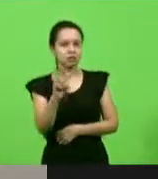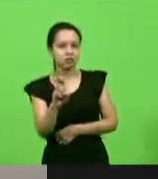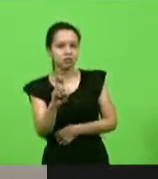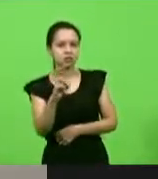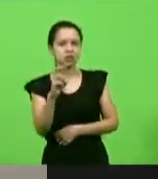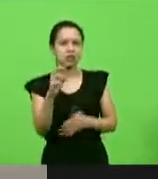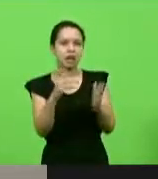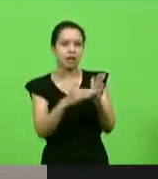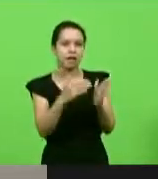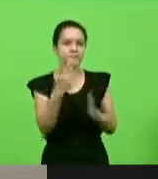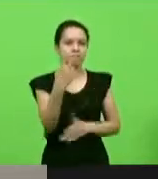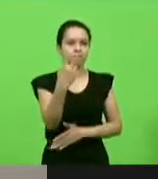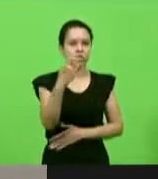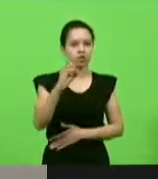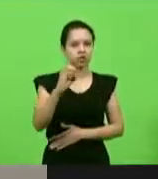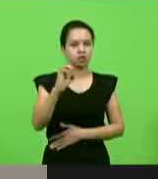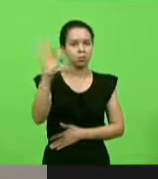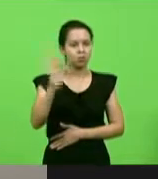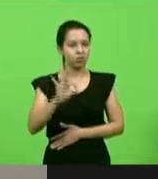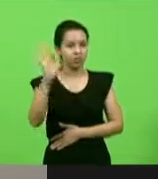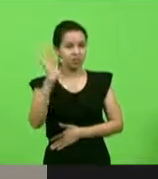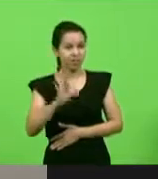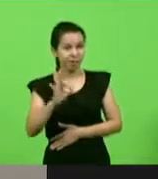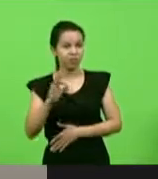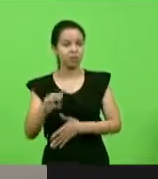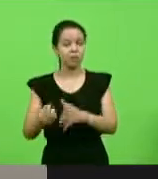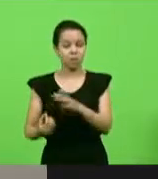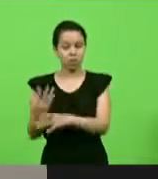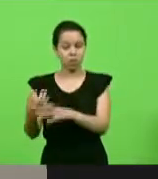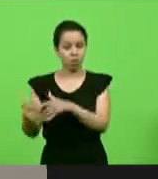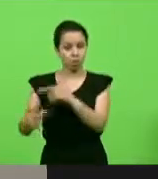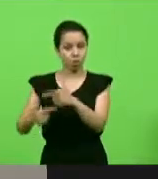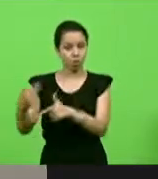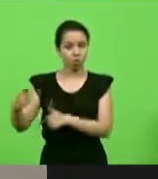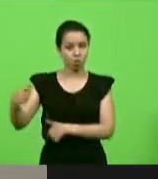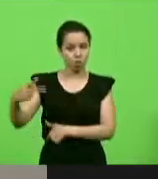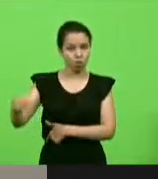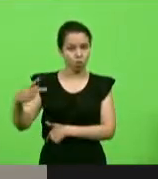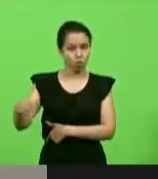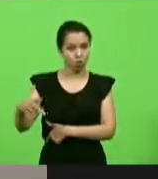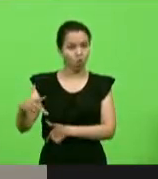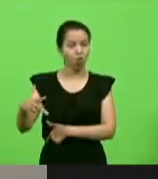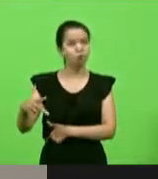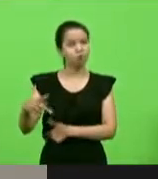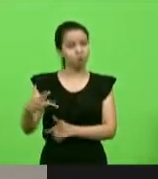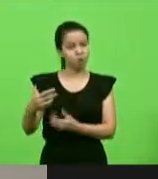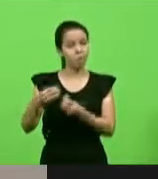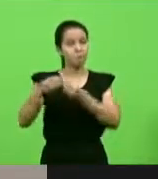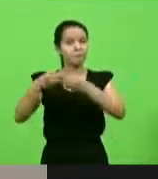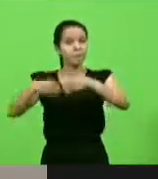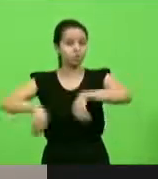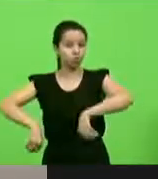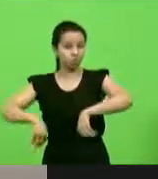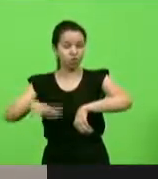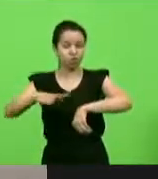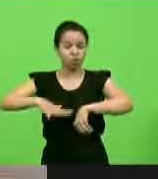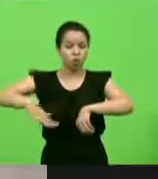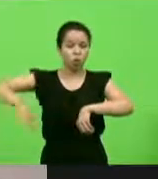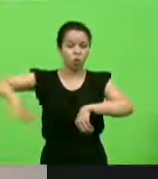% da produção, ou seja, atingem toda a fauna marinha.